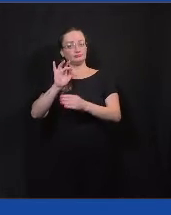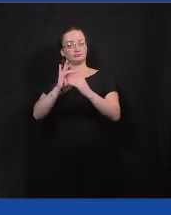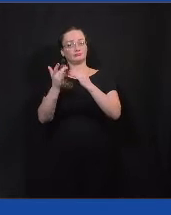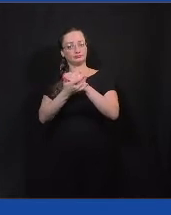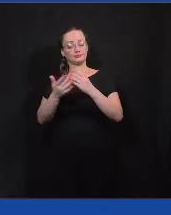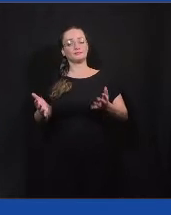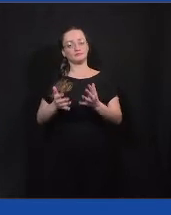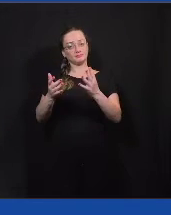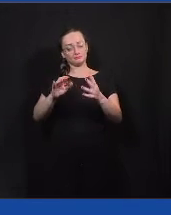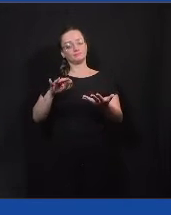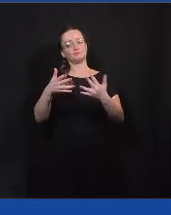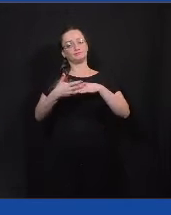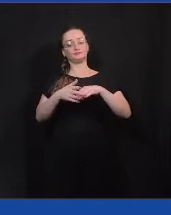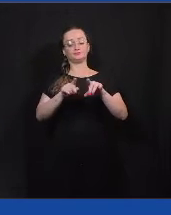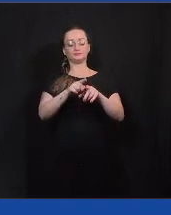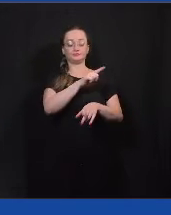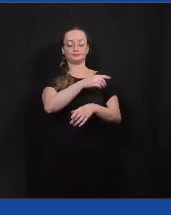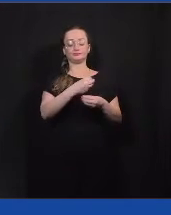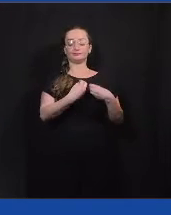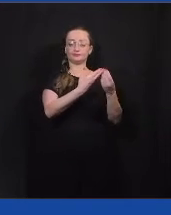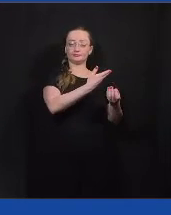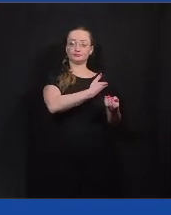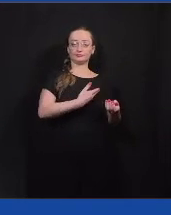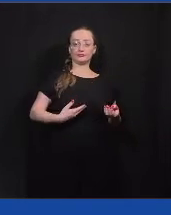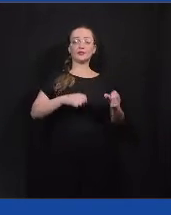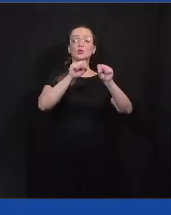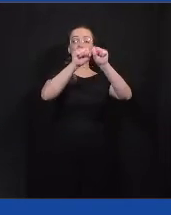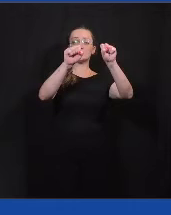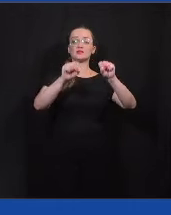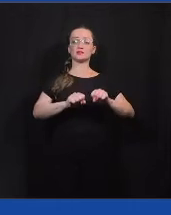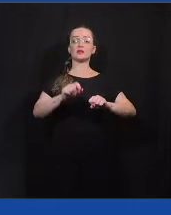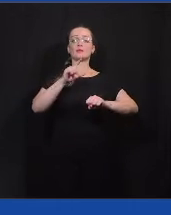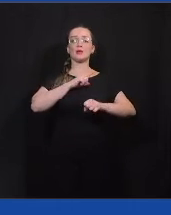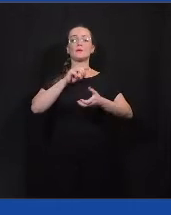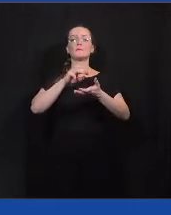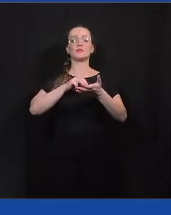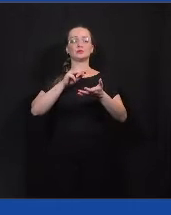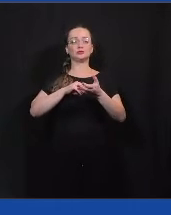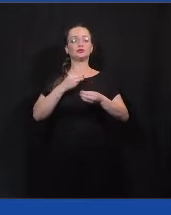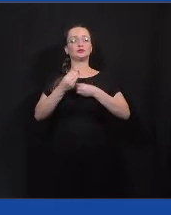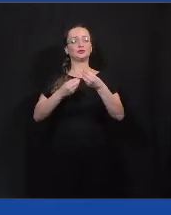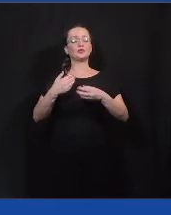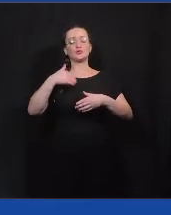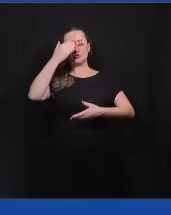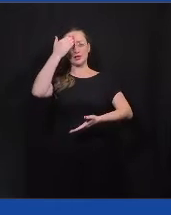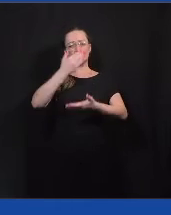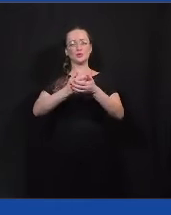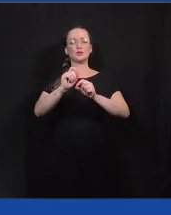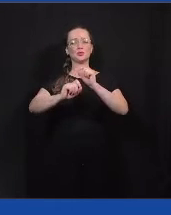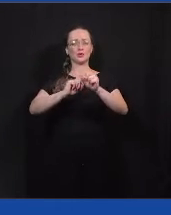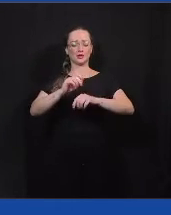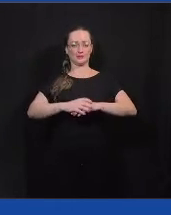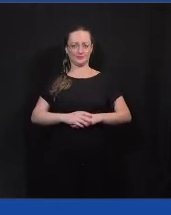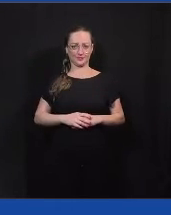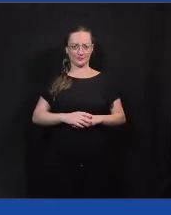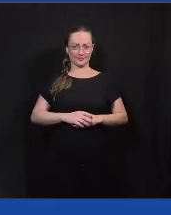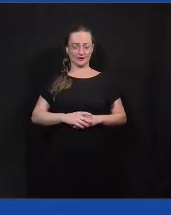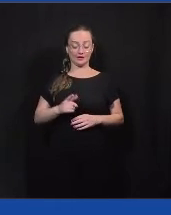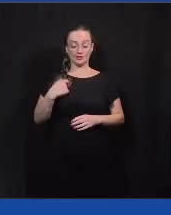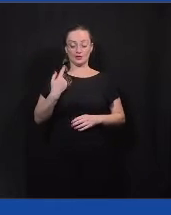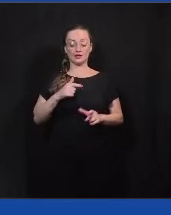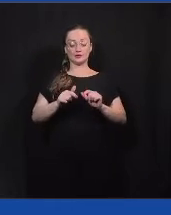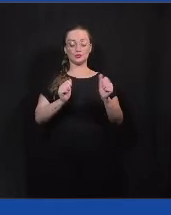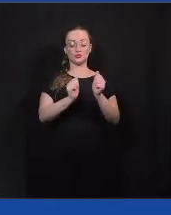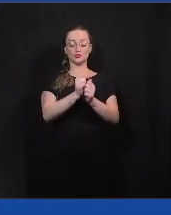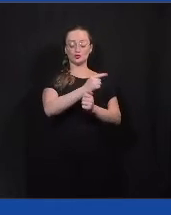da cidadania, e para o governo a gente faz um sistema, a gente trabalha com metodologia, a gente acredita que trabalhando junto com o